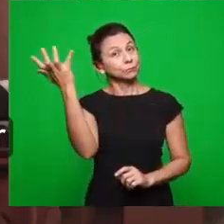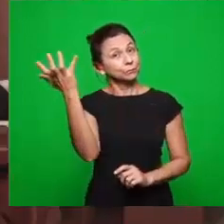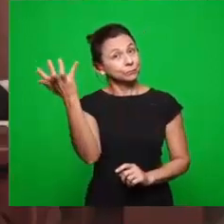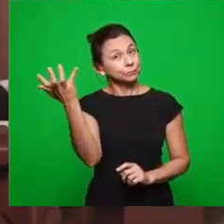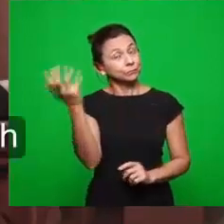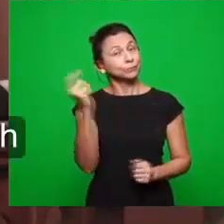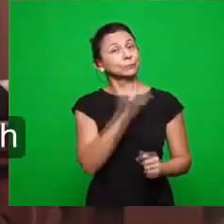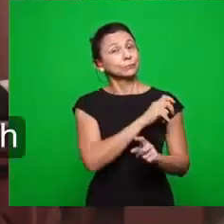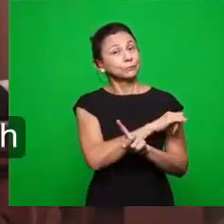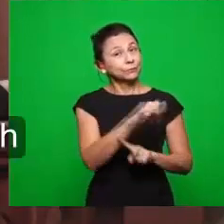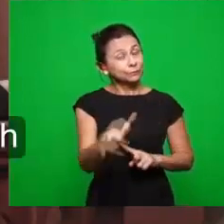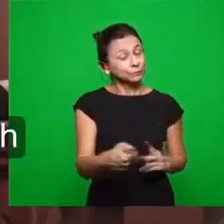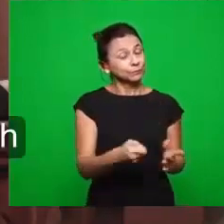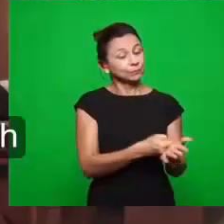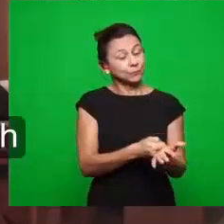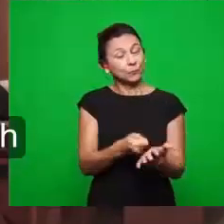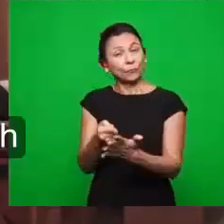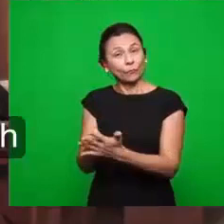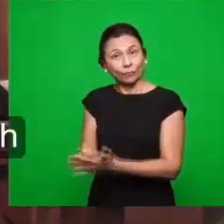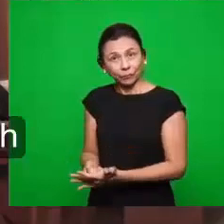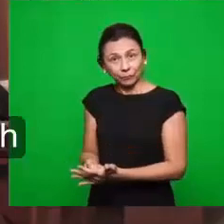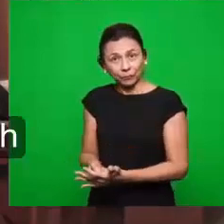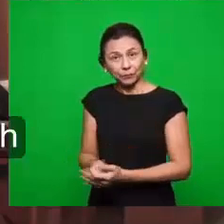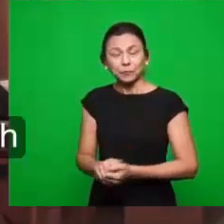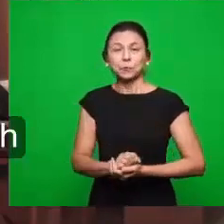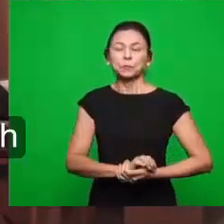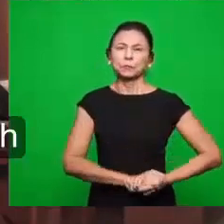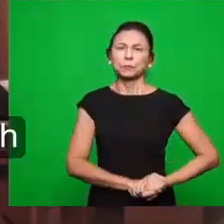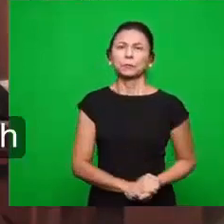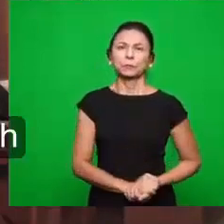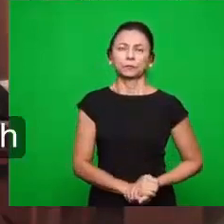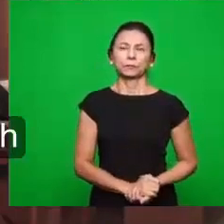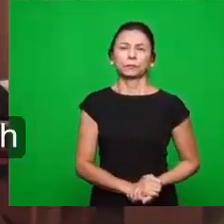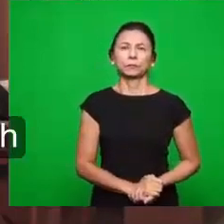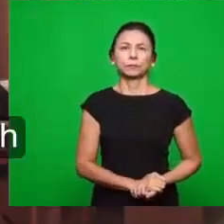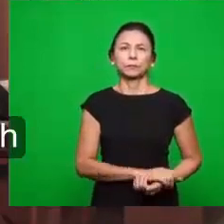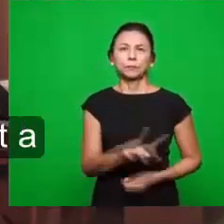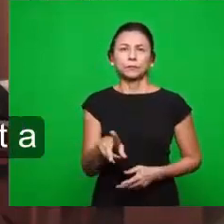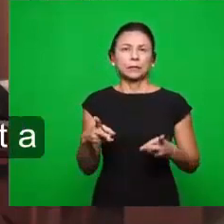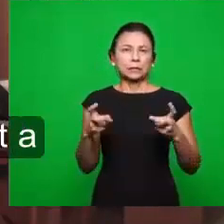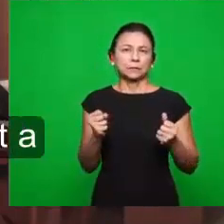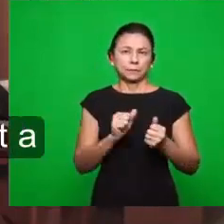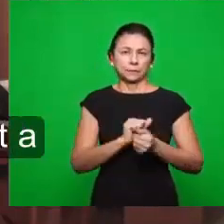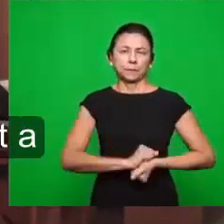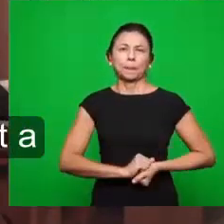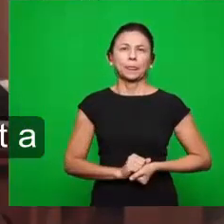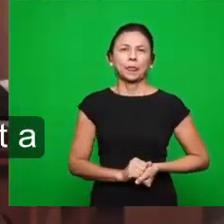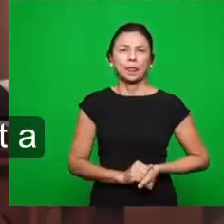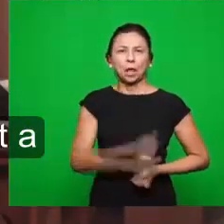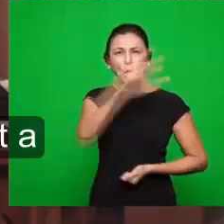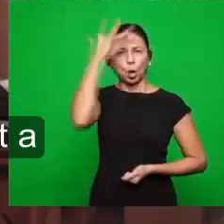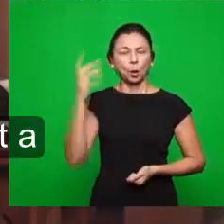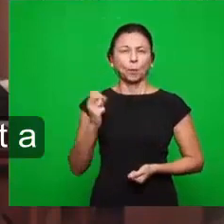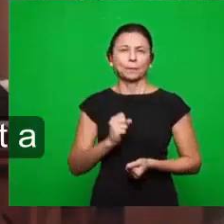corredor, é o homem que vai disputar uma corrida com um grupo e ele